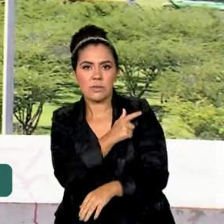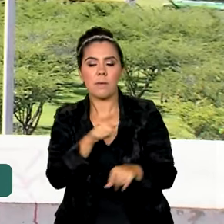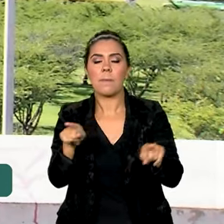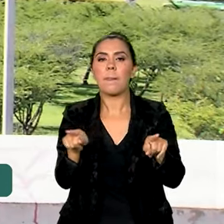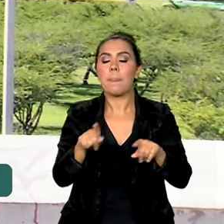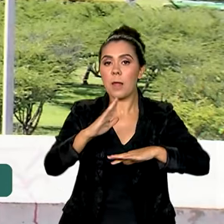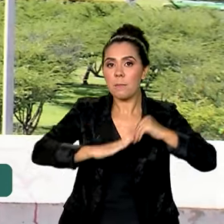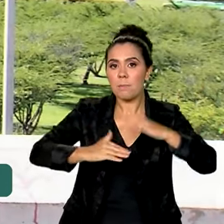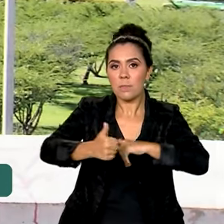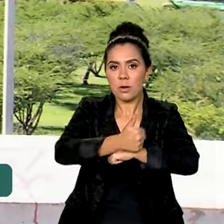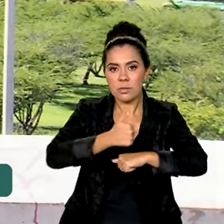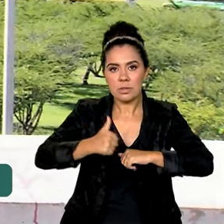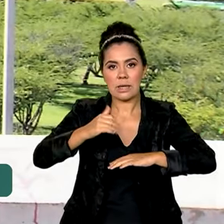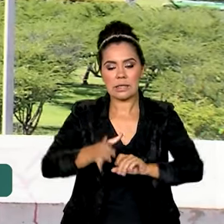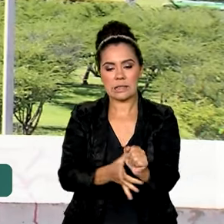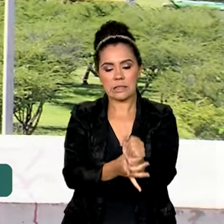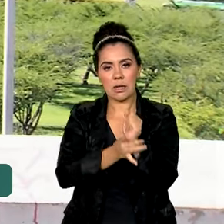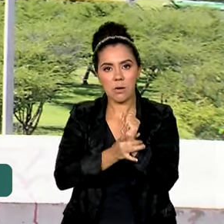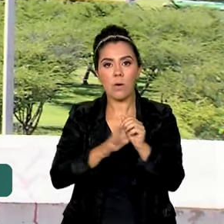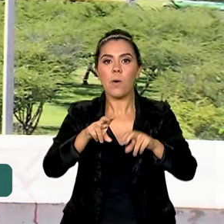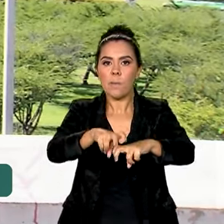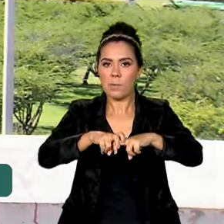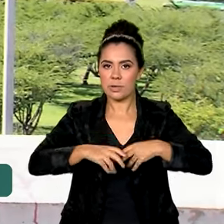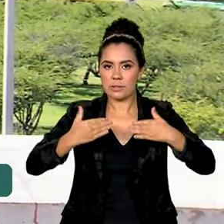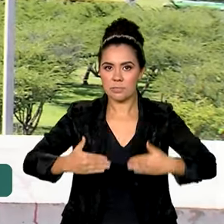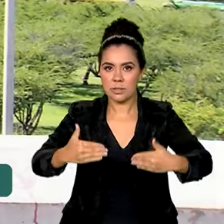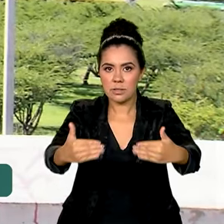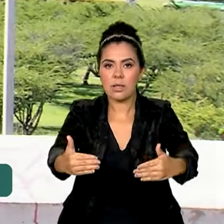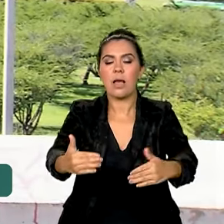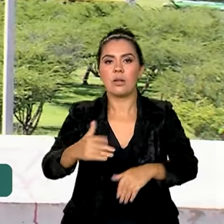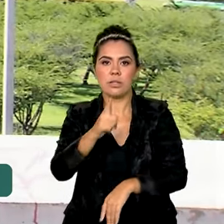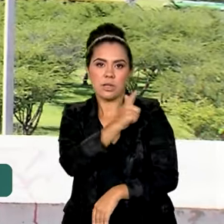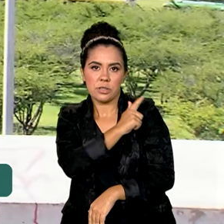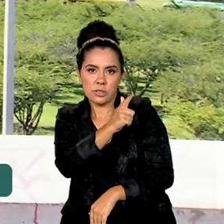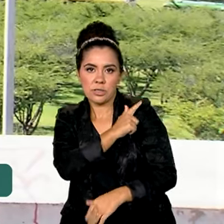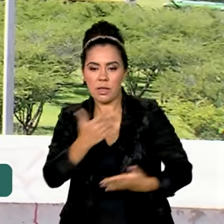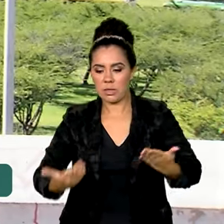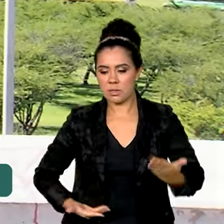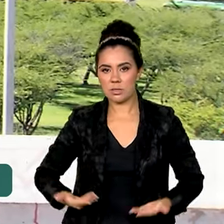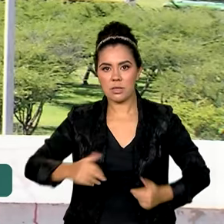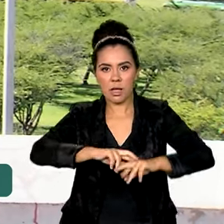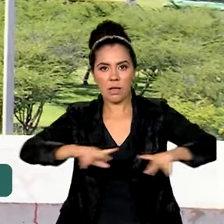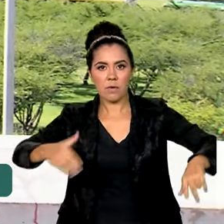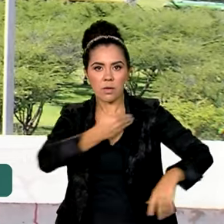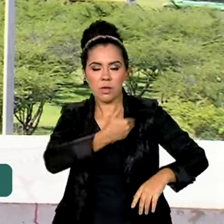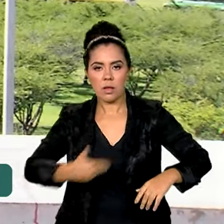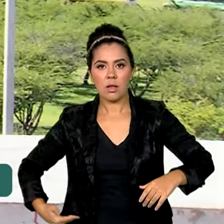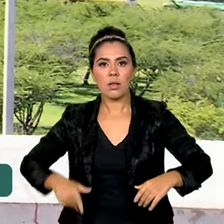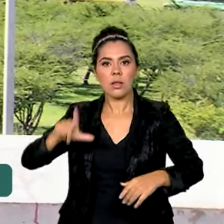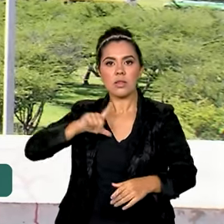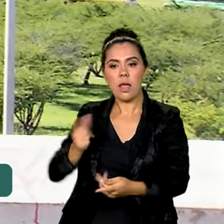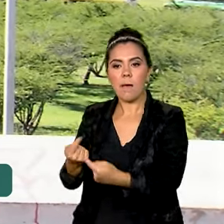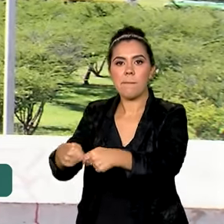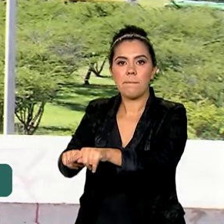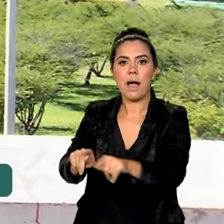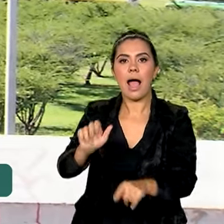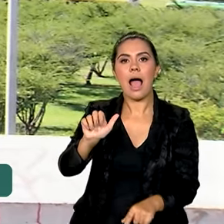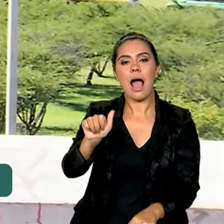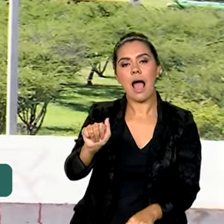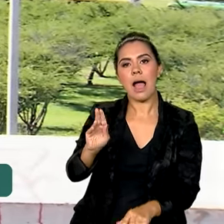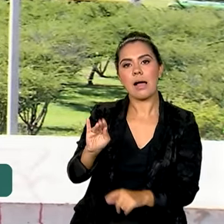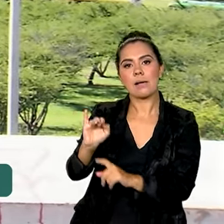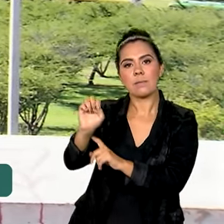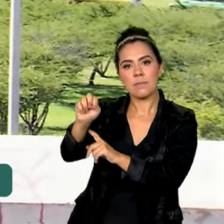isso, o Ministério da Gestão e Inovação em Serviços Públicos conta com o apoio de órgãos como a ABIN, a Agência